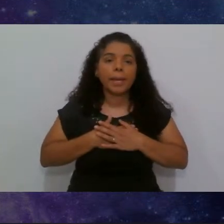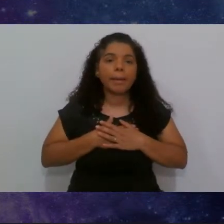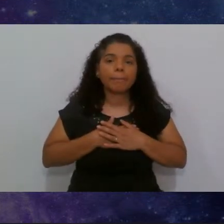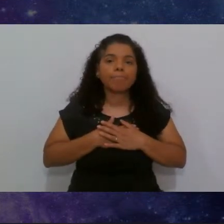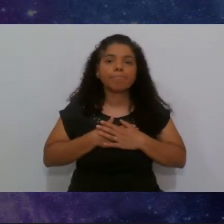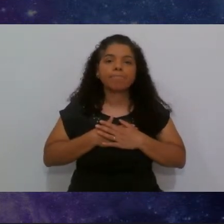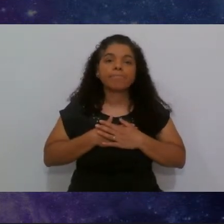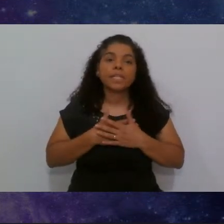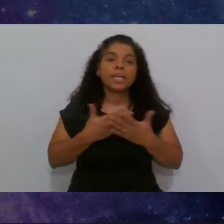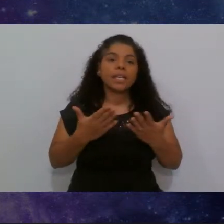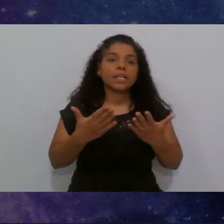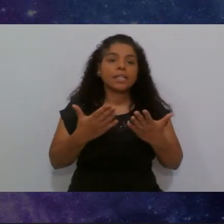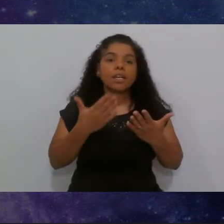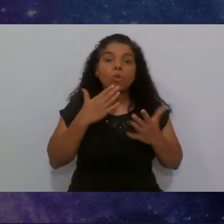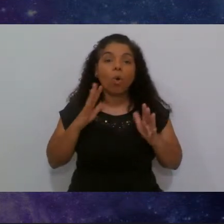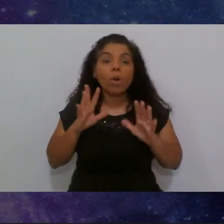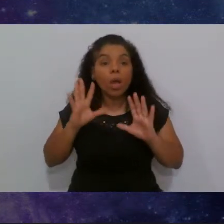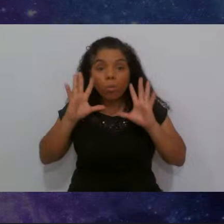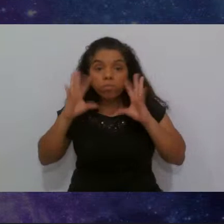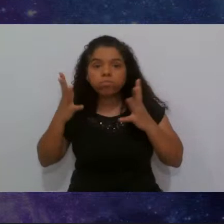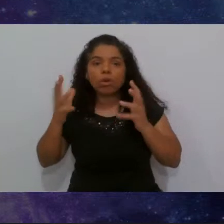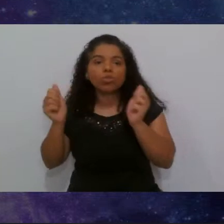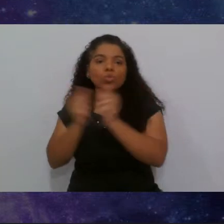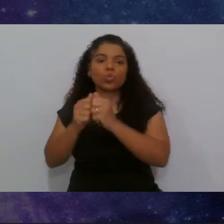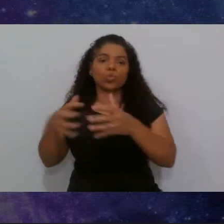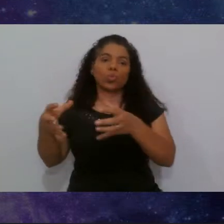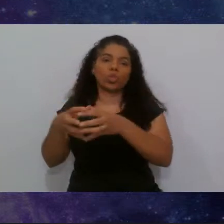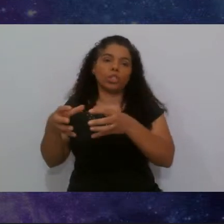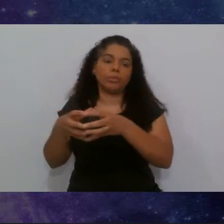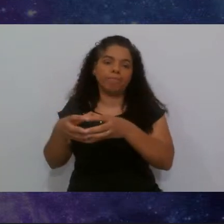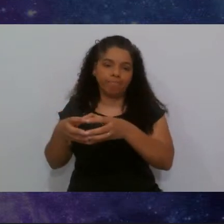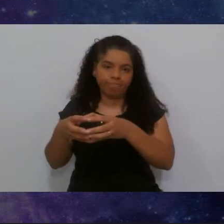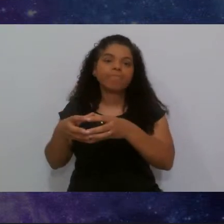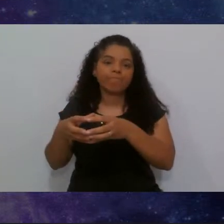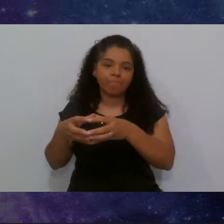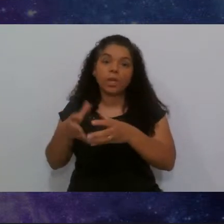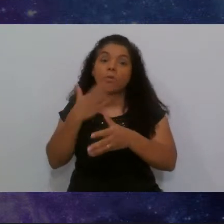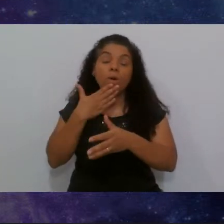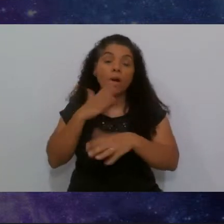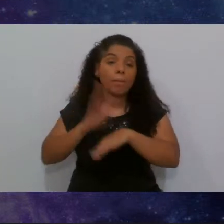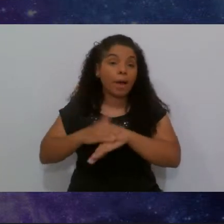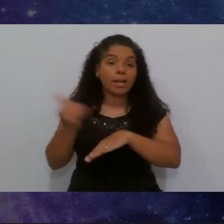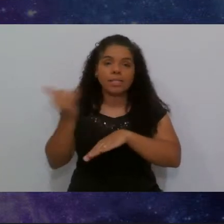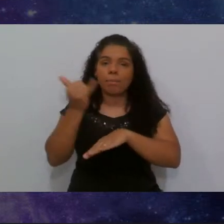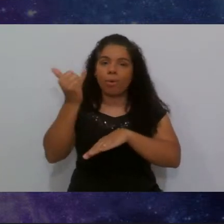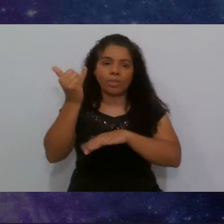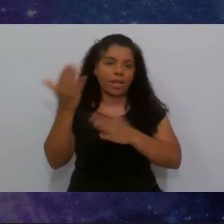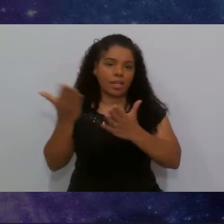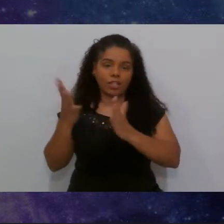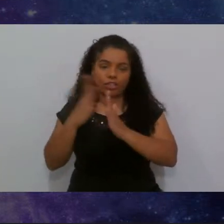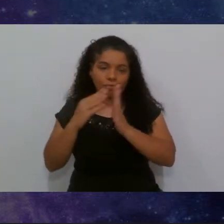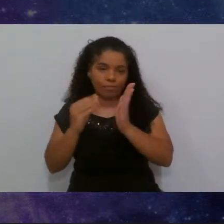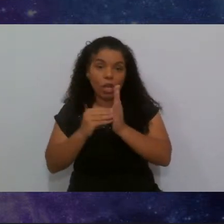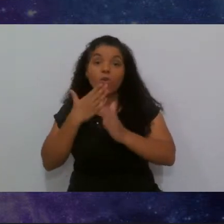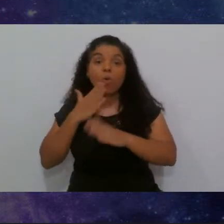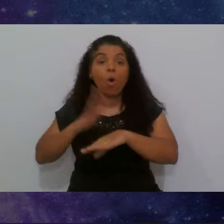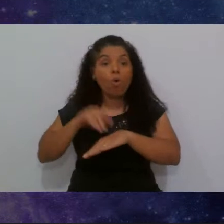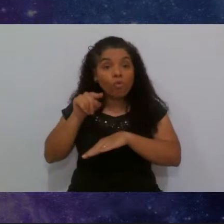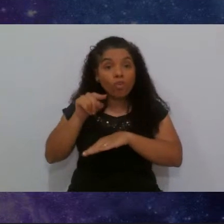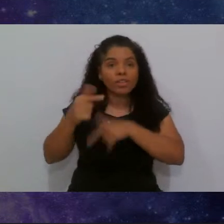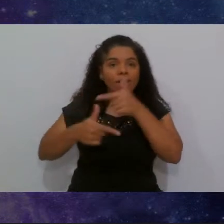com o time, qual seria a mais importante no momento, em qual você atuaria primeiro,